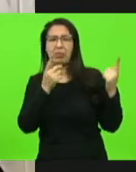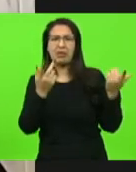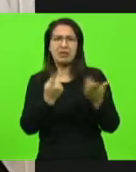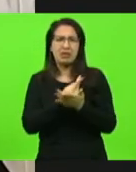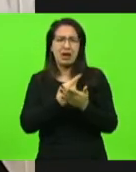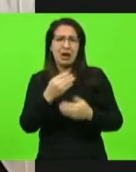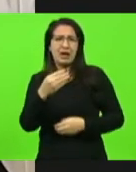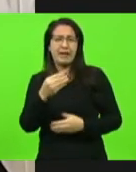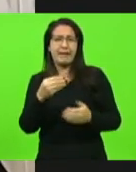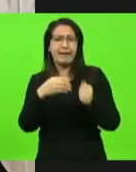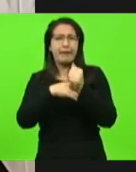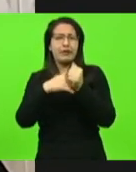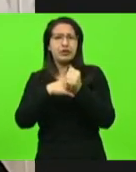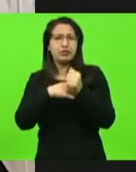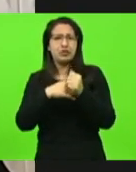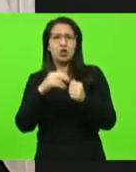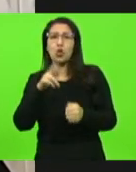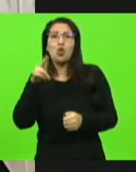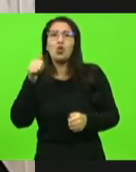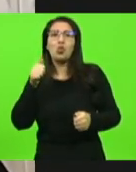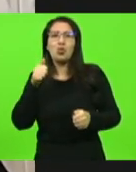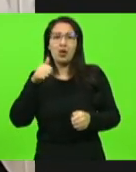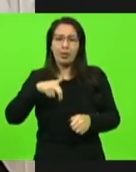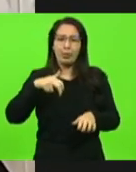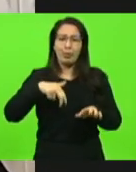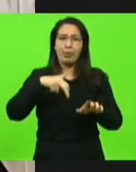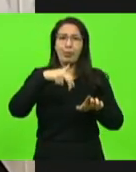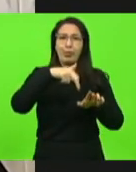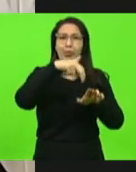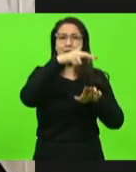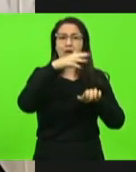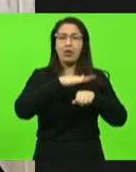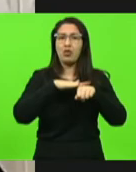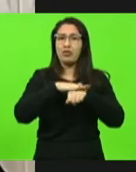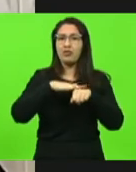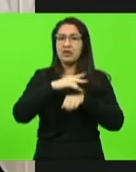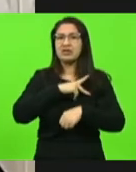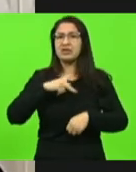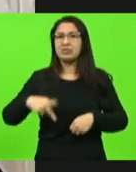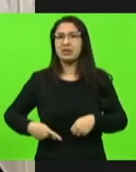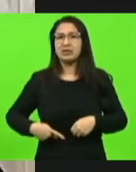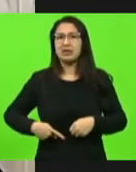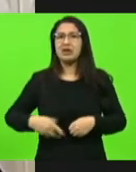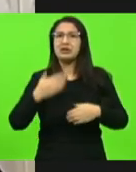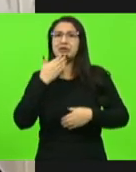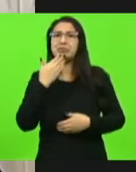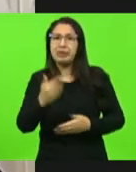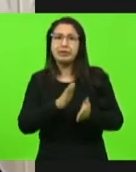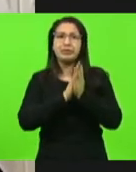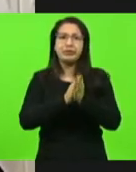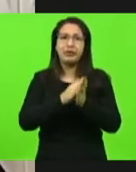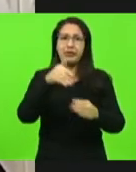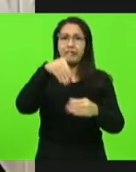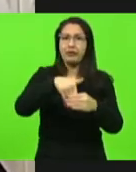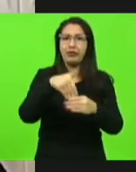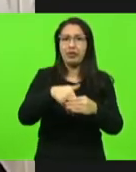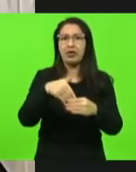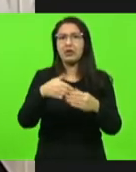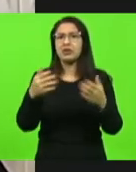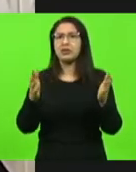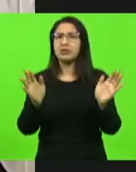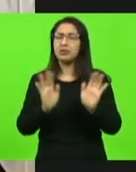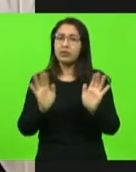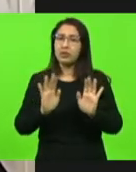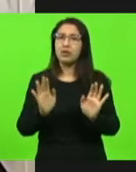Eu jamais vou subir aquela escada ali pra ir até conversar com o presidente pra implorar pra colocar projeto meu pra votação. O lugar de